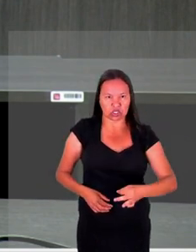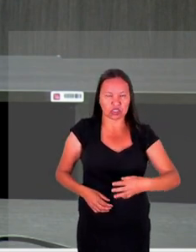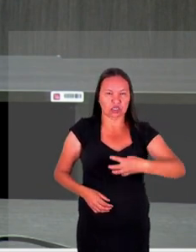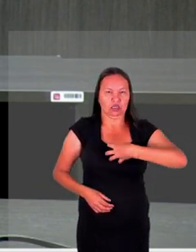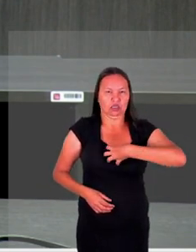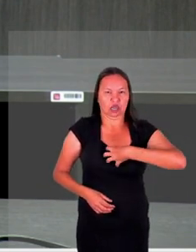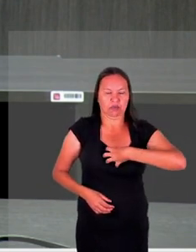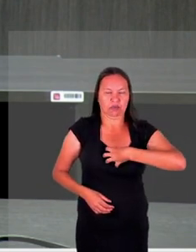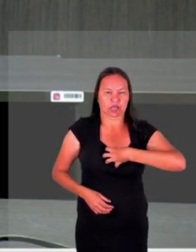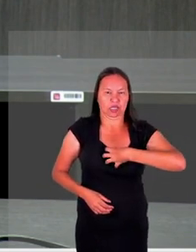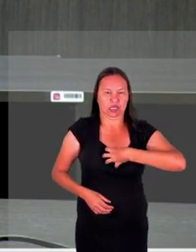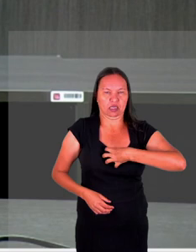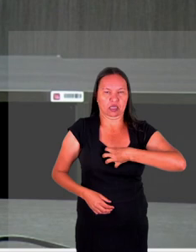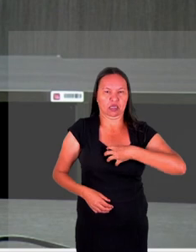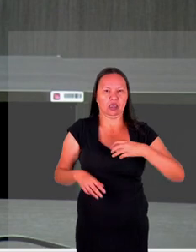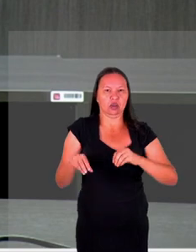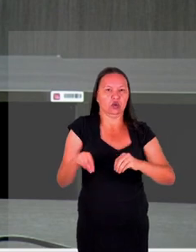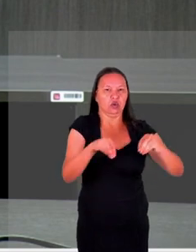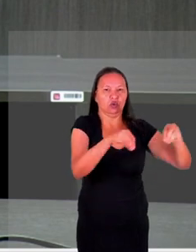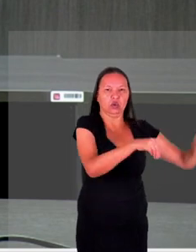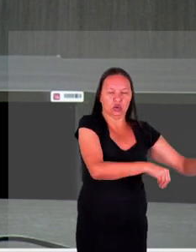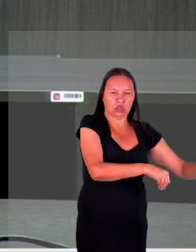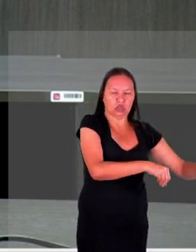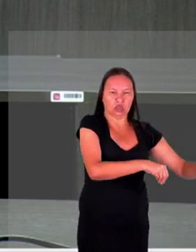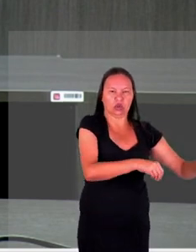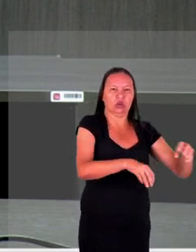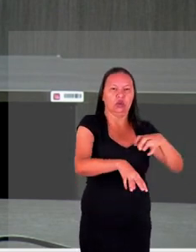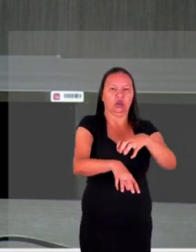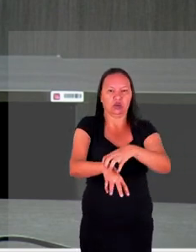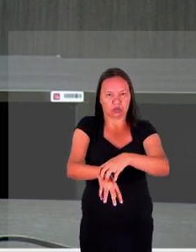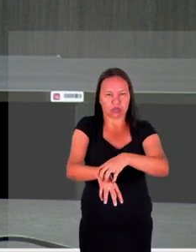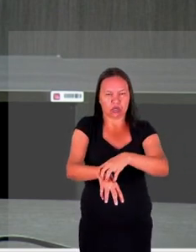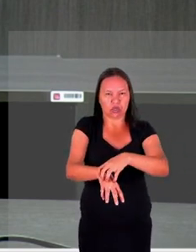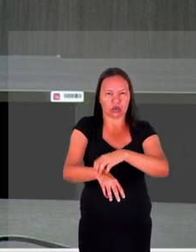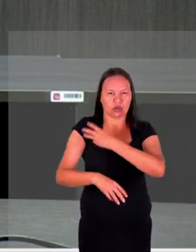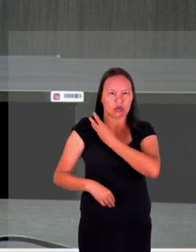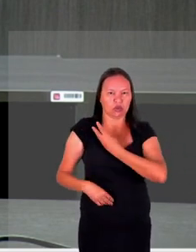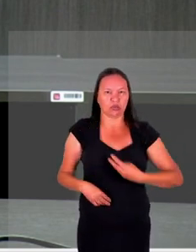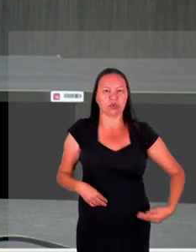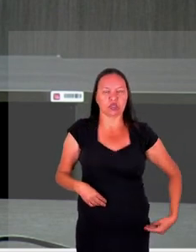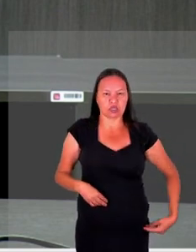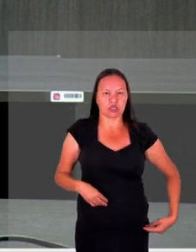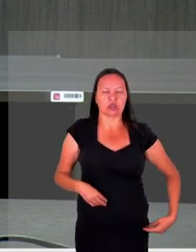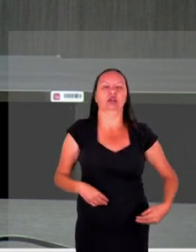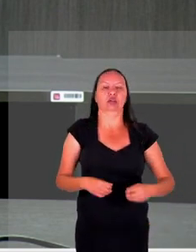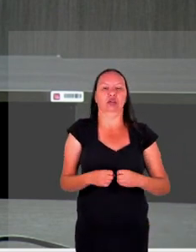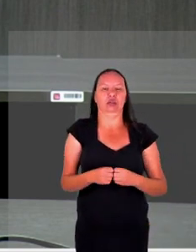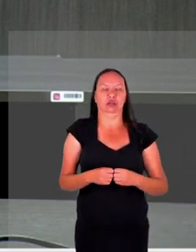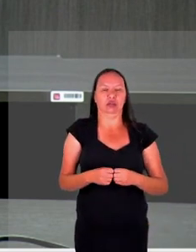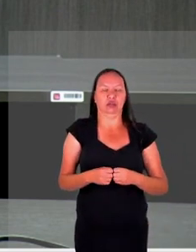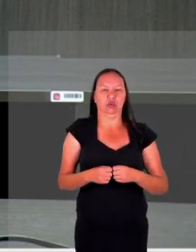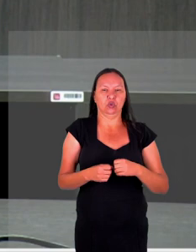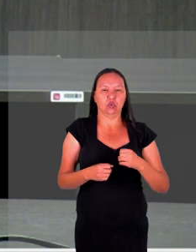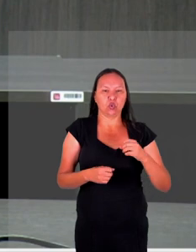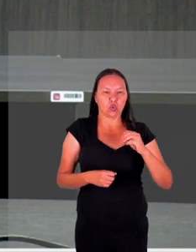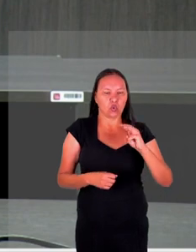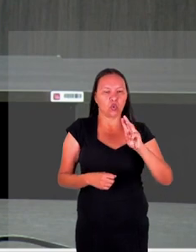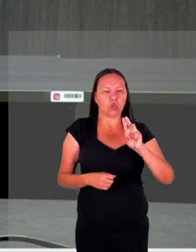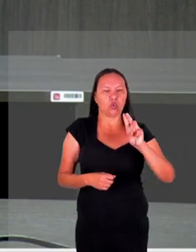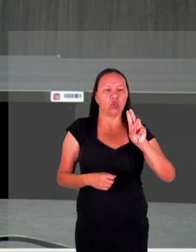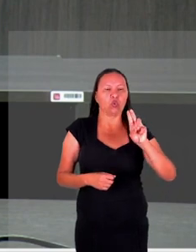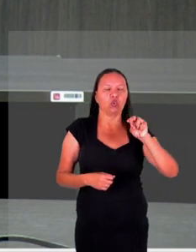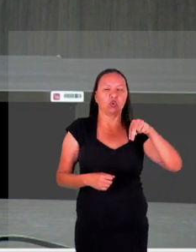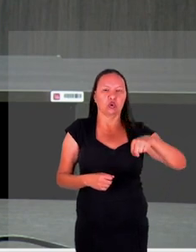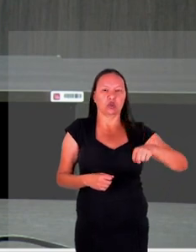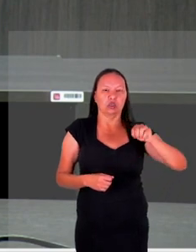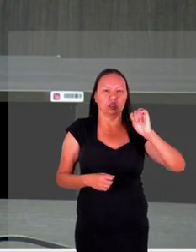com deslocados imigrantes em razão do centro de serviço ao imigrante CSM da Unifax coordenada pela professora